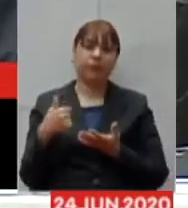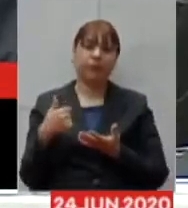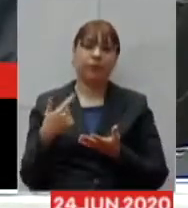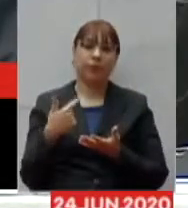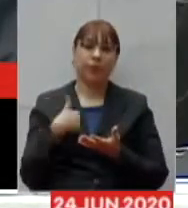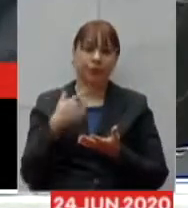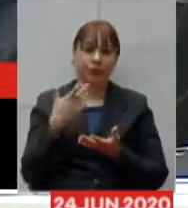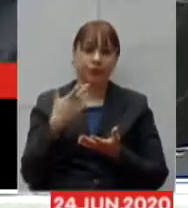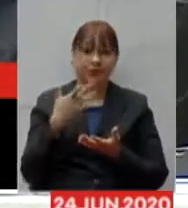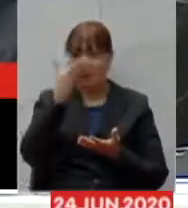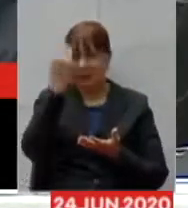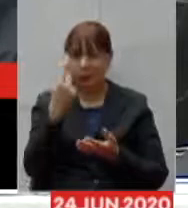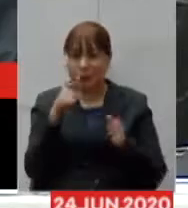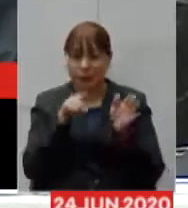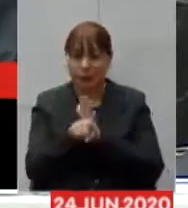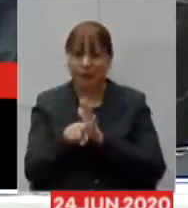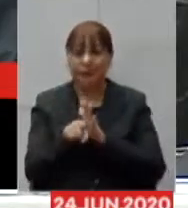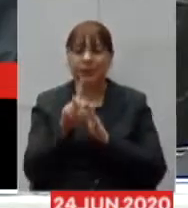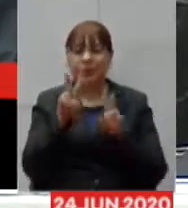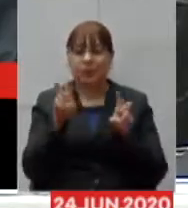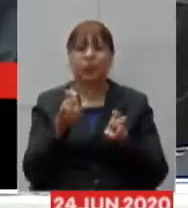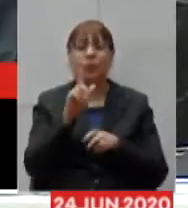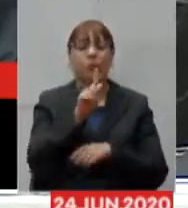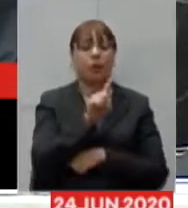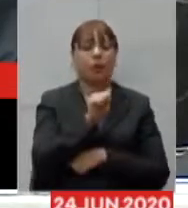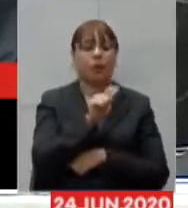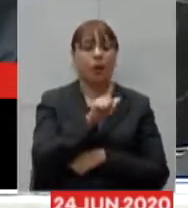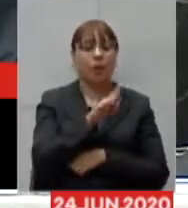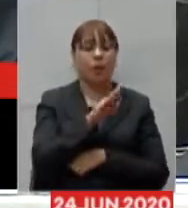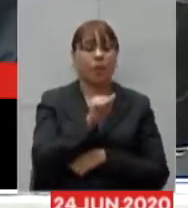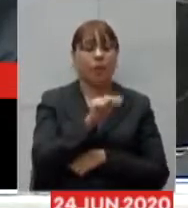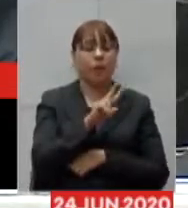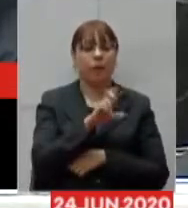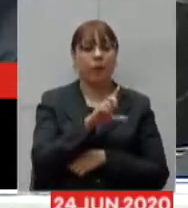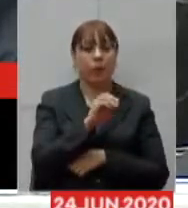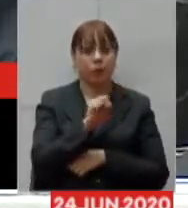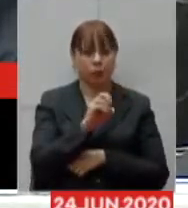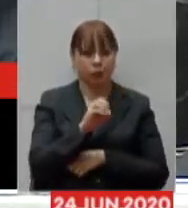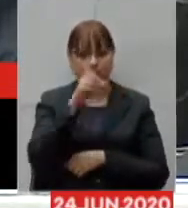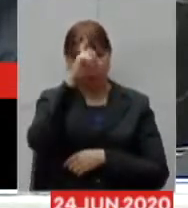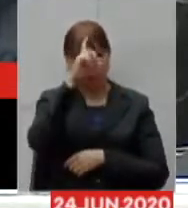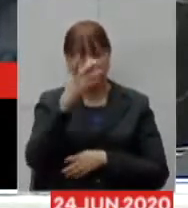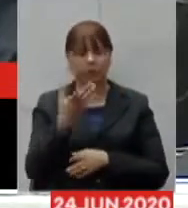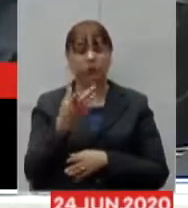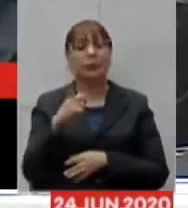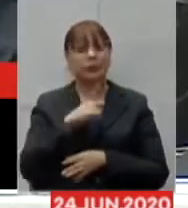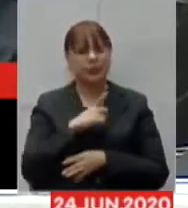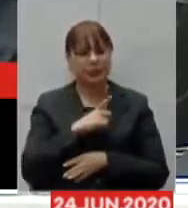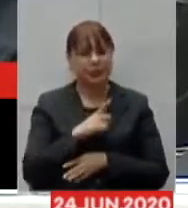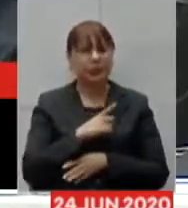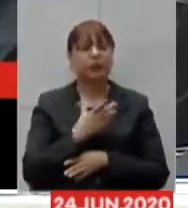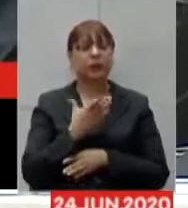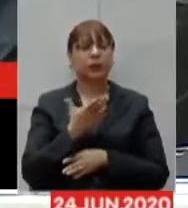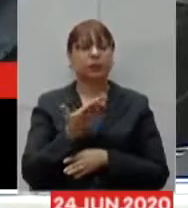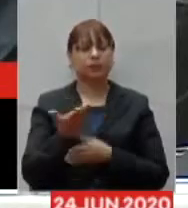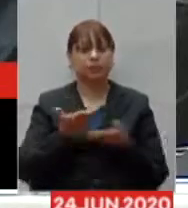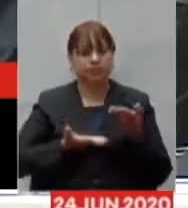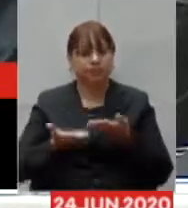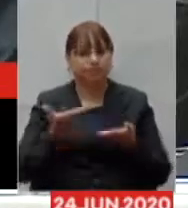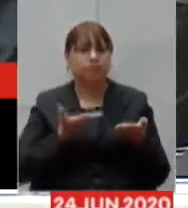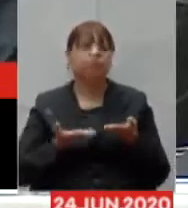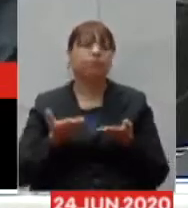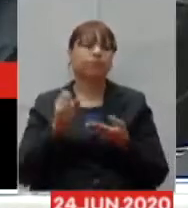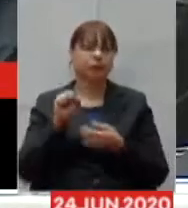saltei uma pergunta que era a respeito do Galba Veloso nós temos toda uma rede de atenção à saúde